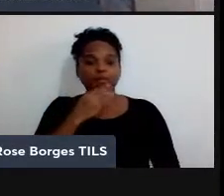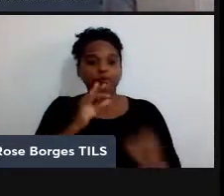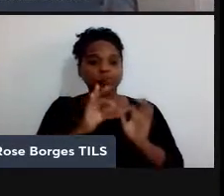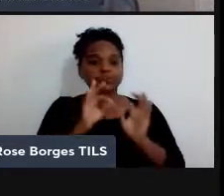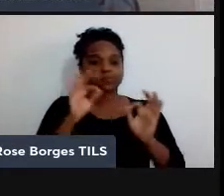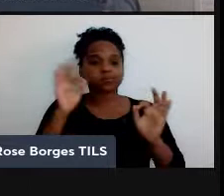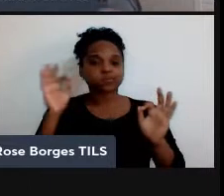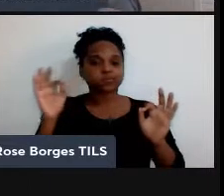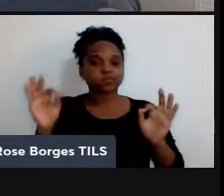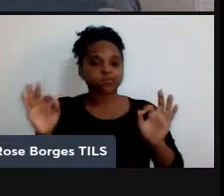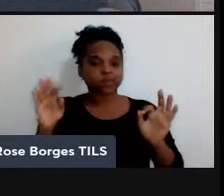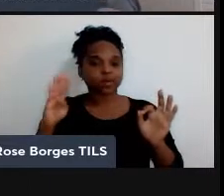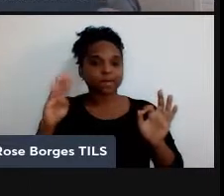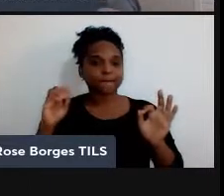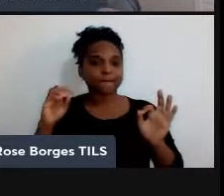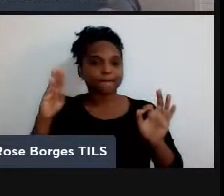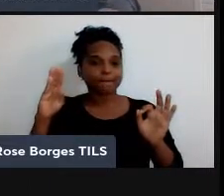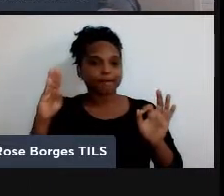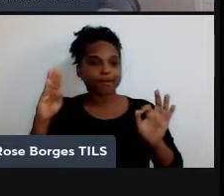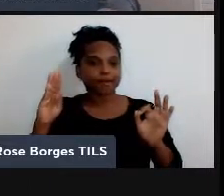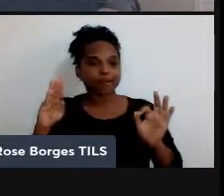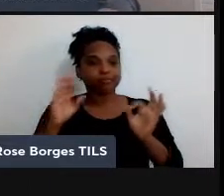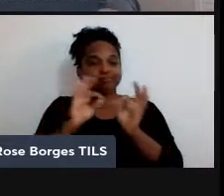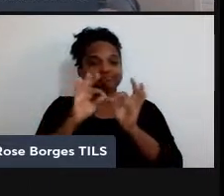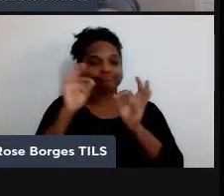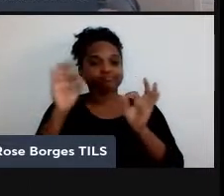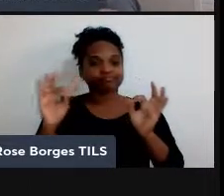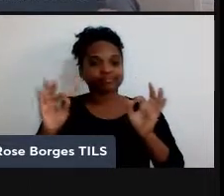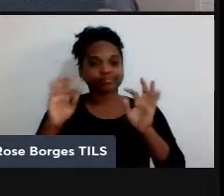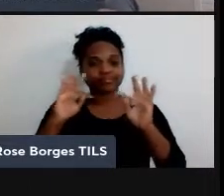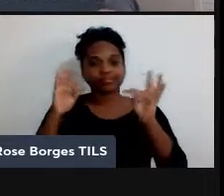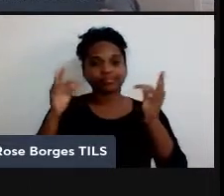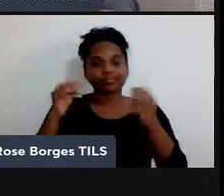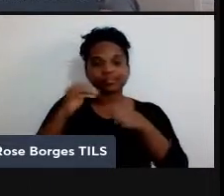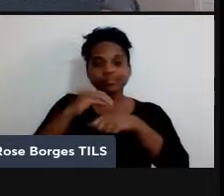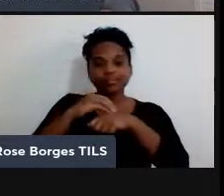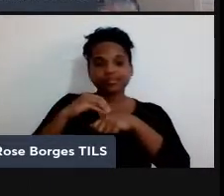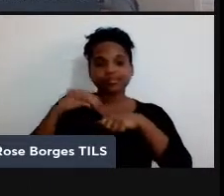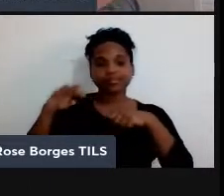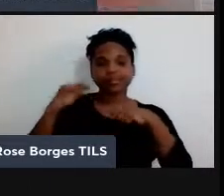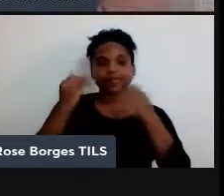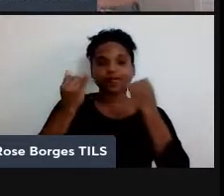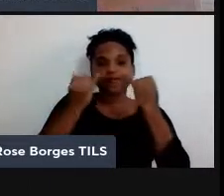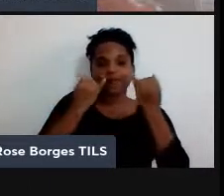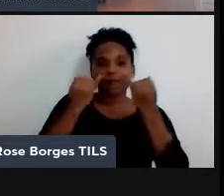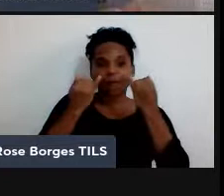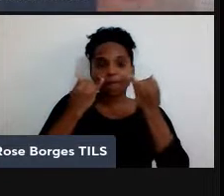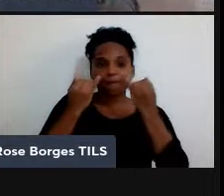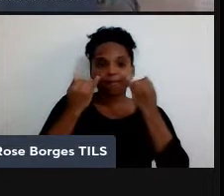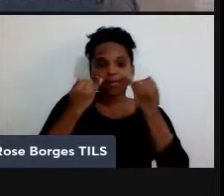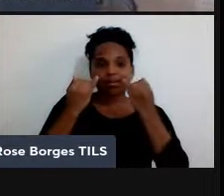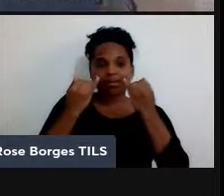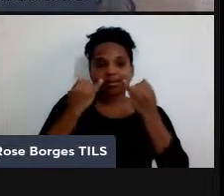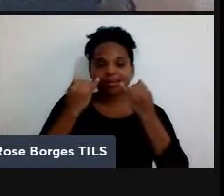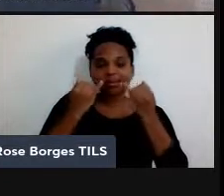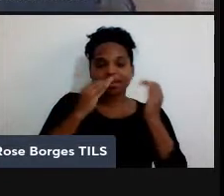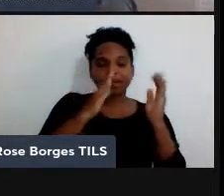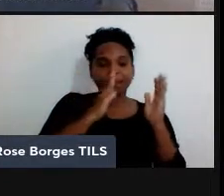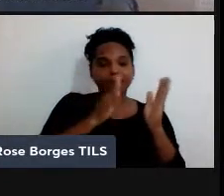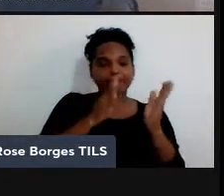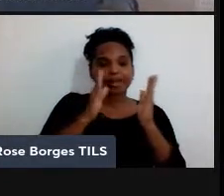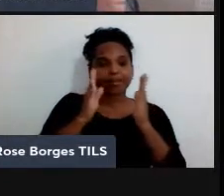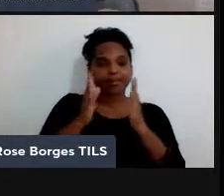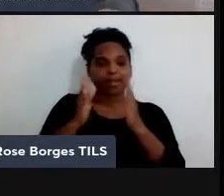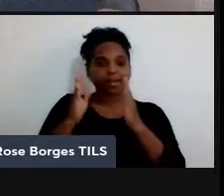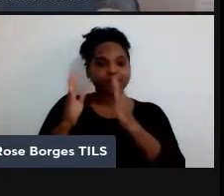uma fibra ótica, enfim. Tudo que ela pode fazer é enviar a informação clássica para o Bob, ou seja, enviar sequências de bits zeros